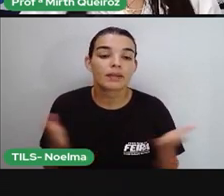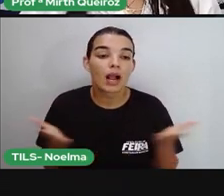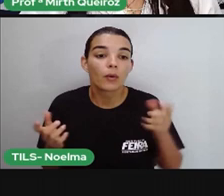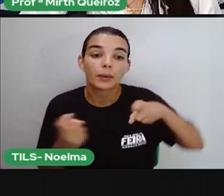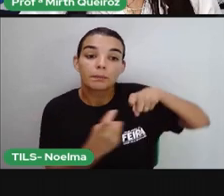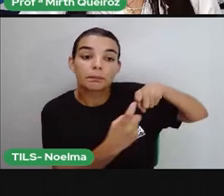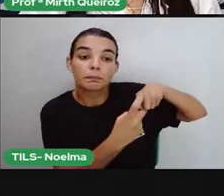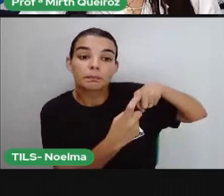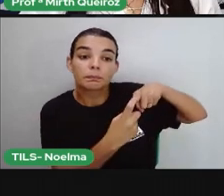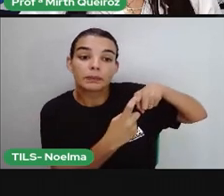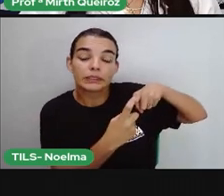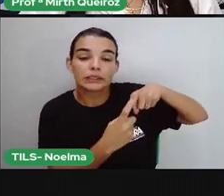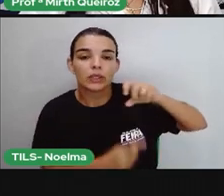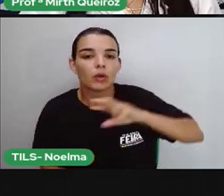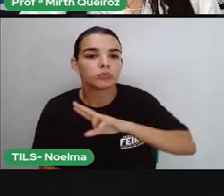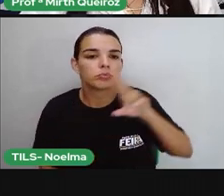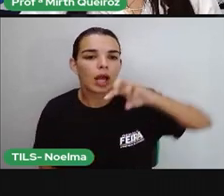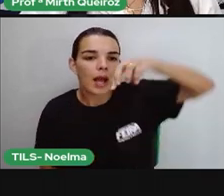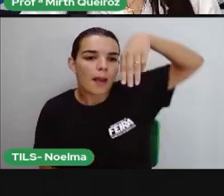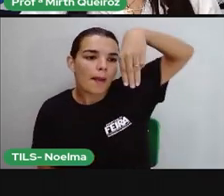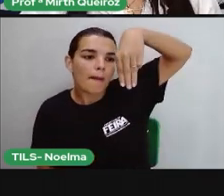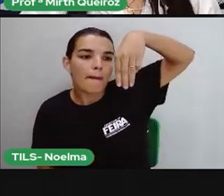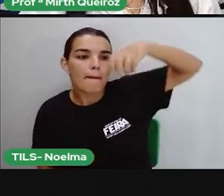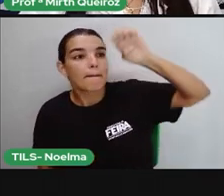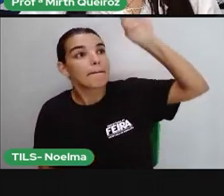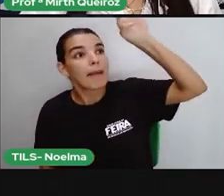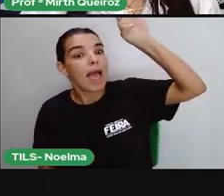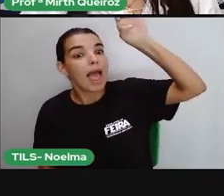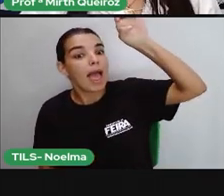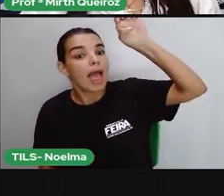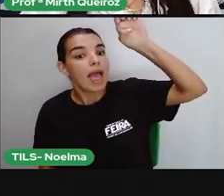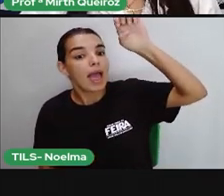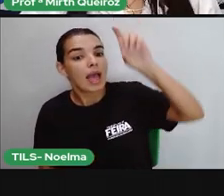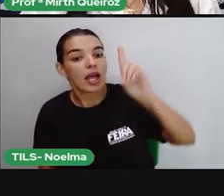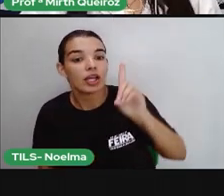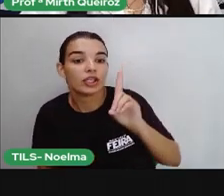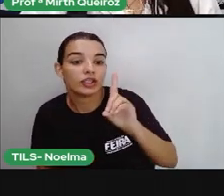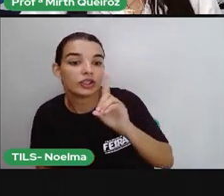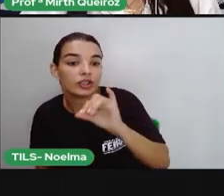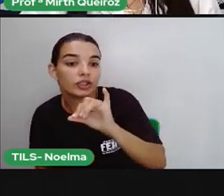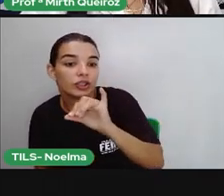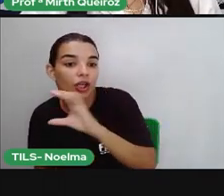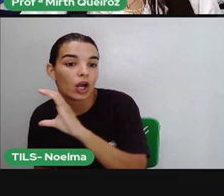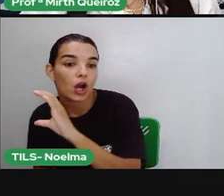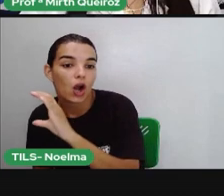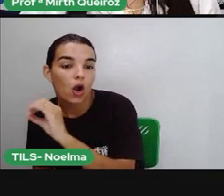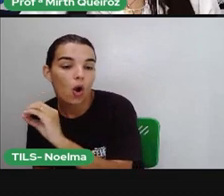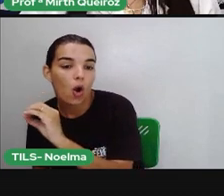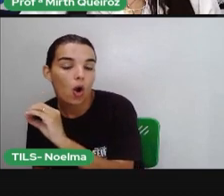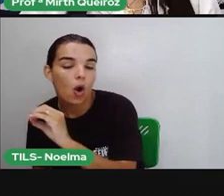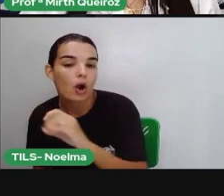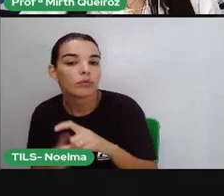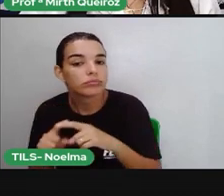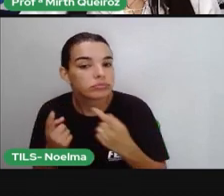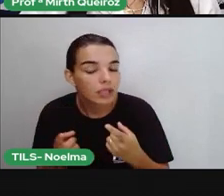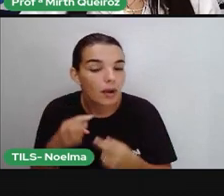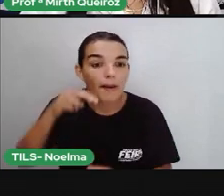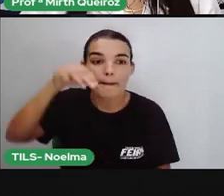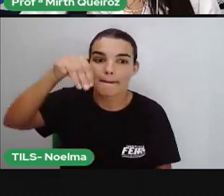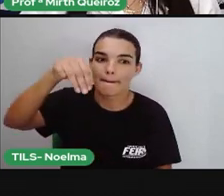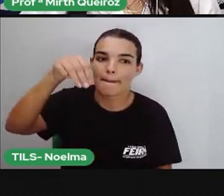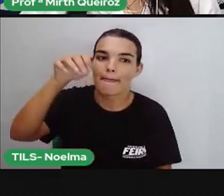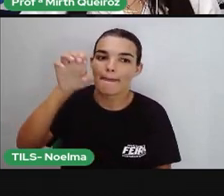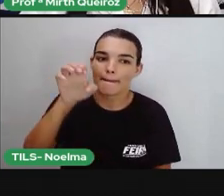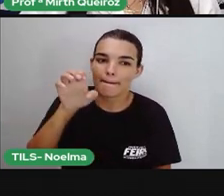Médico. Médico. Médico. Qual a sílaba mais forte? Ah, o